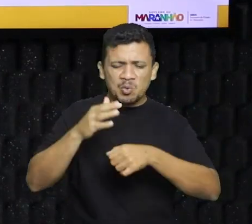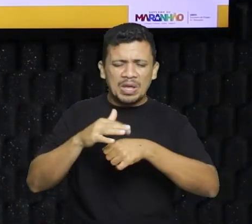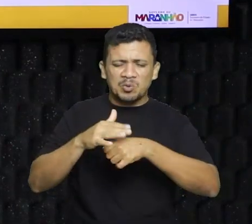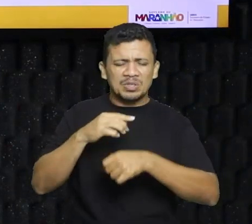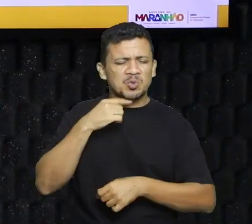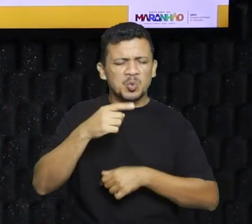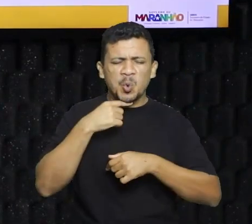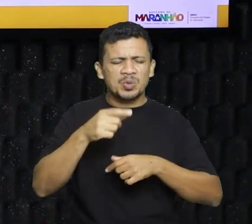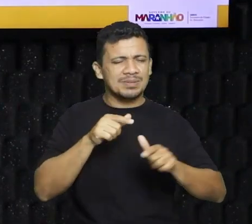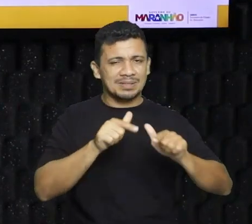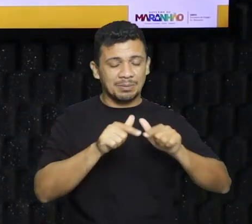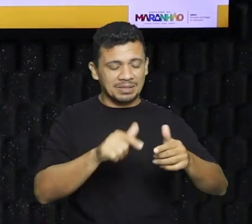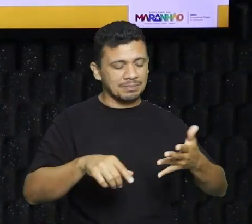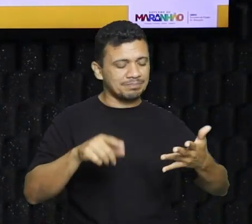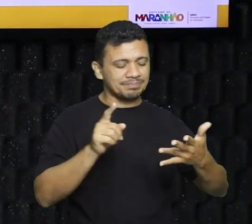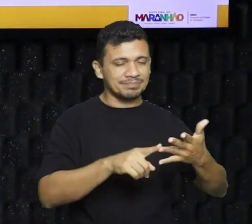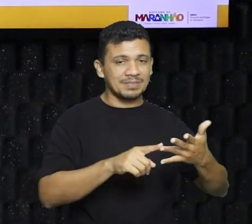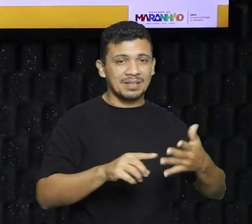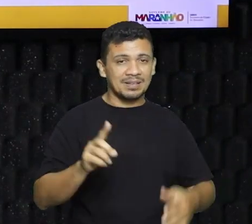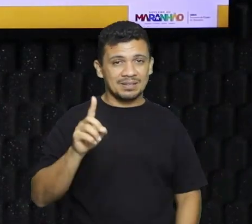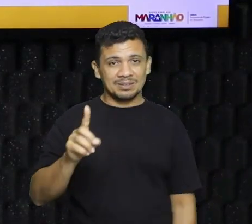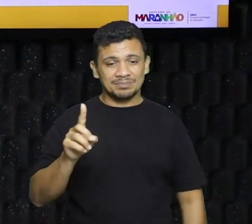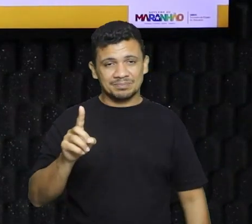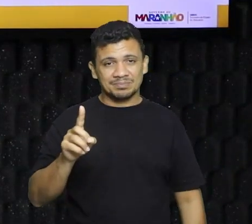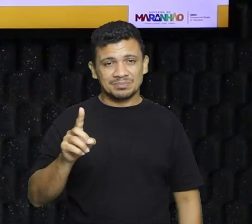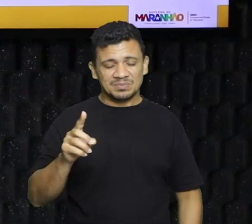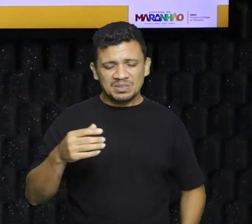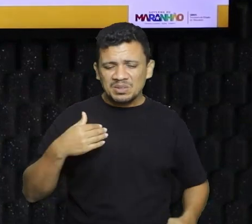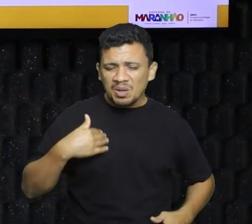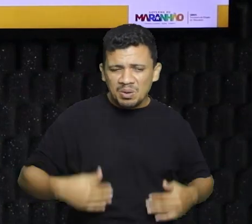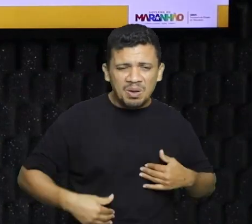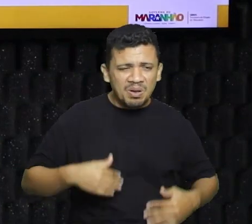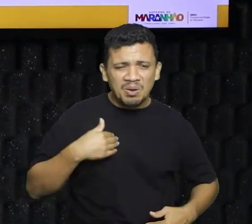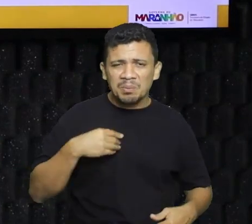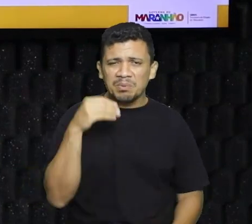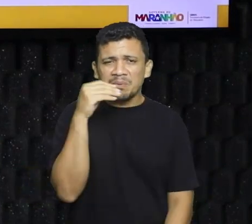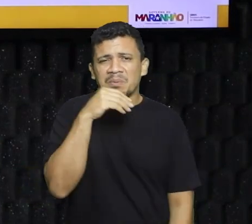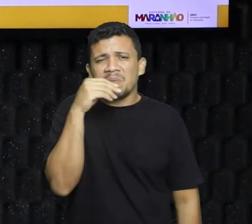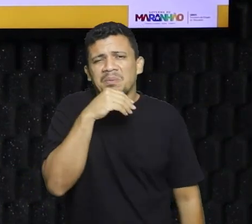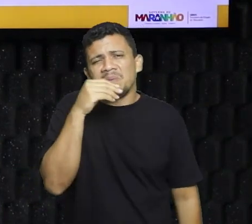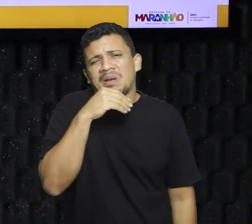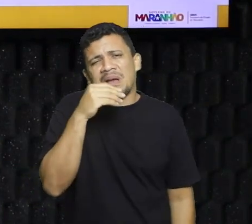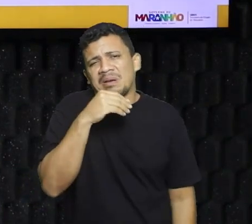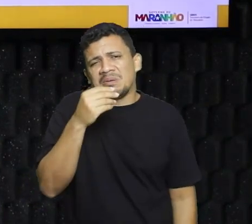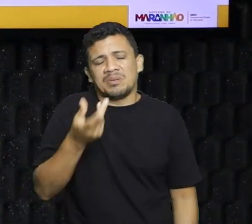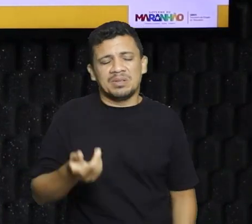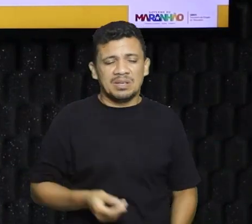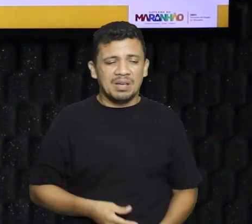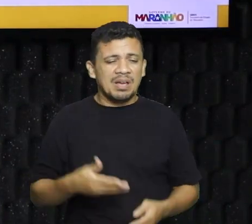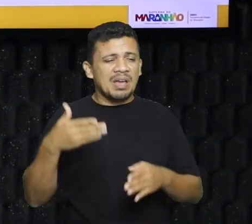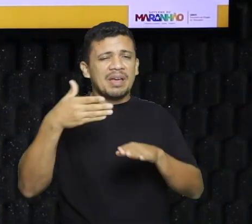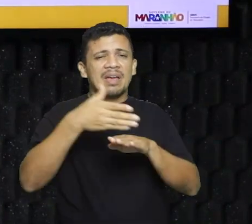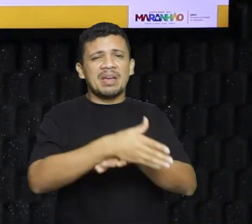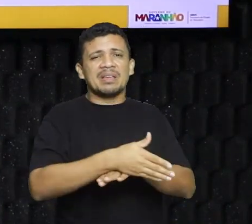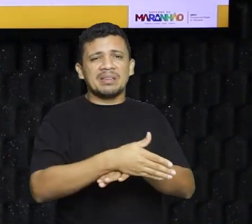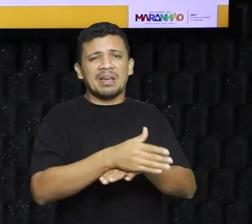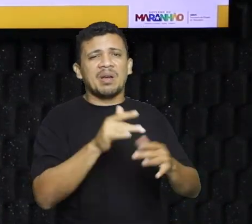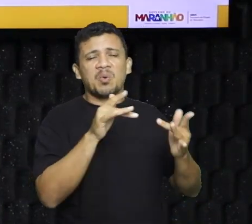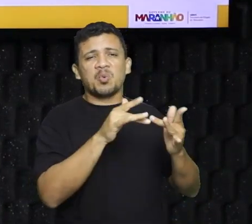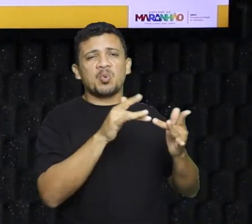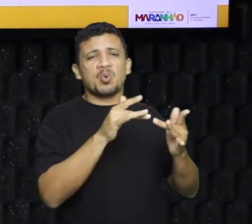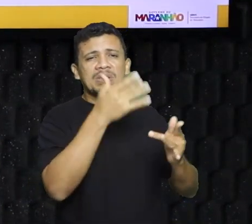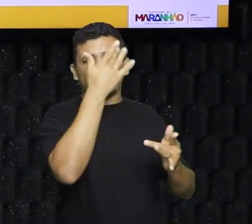atividades? Letra D, imunossupressão que impossibilita o doente de entrar em contato com outras